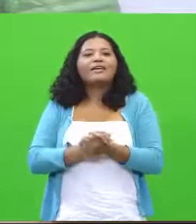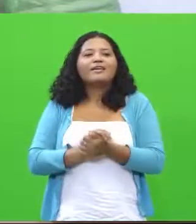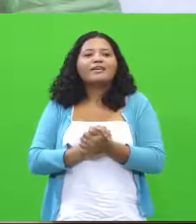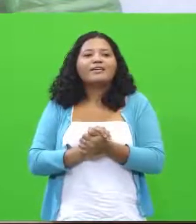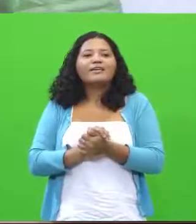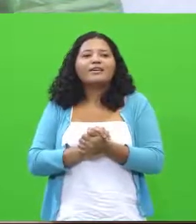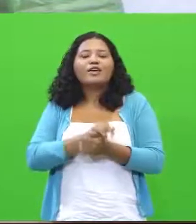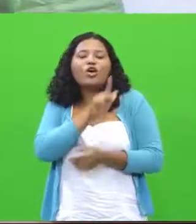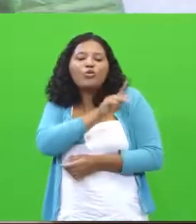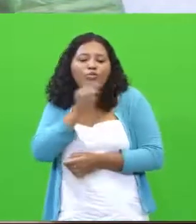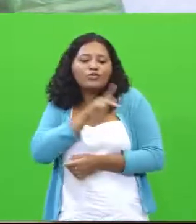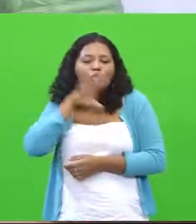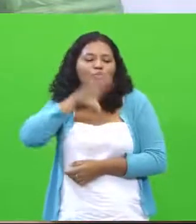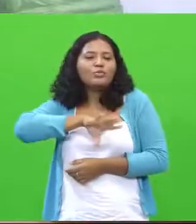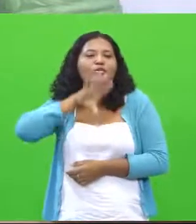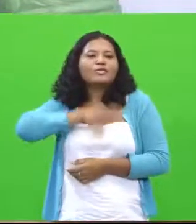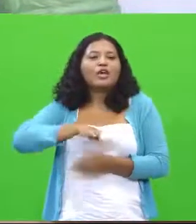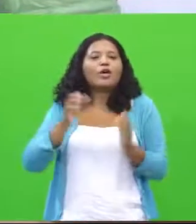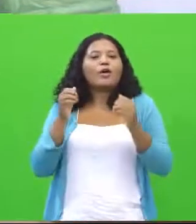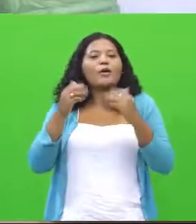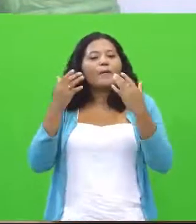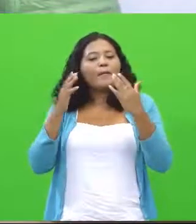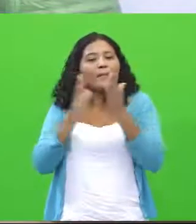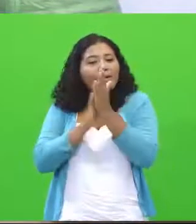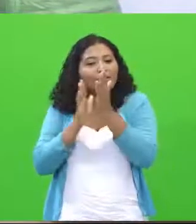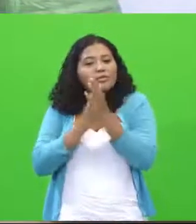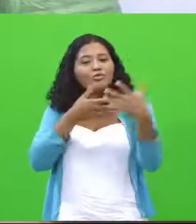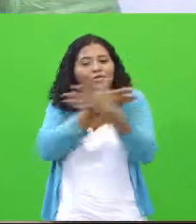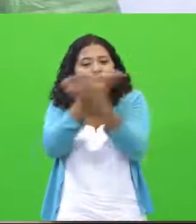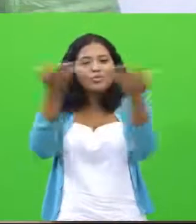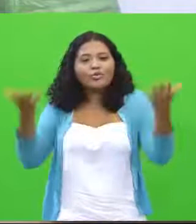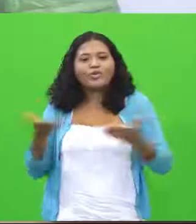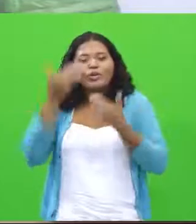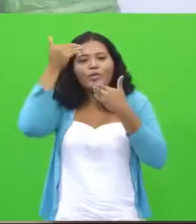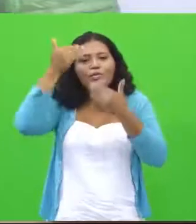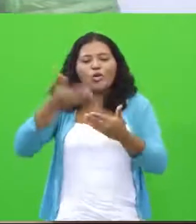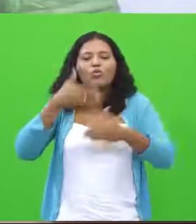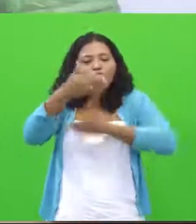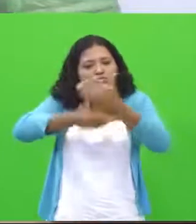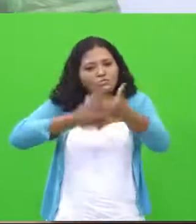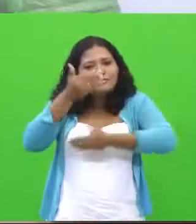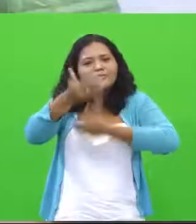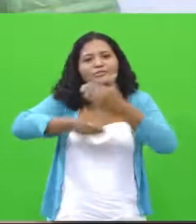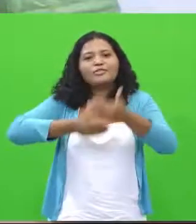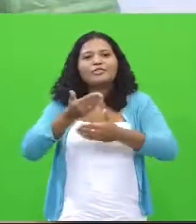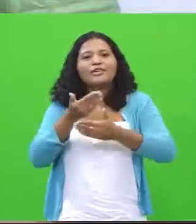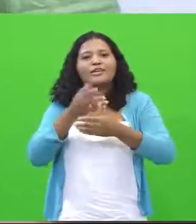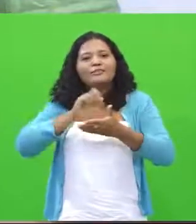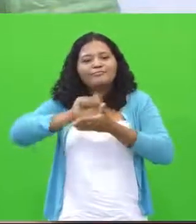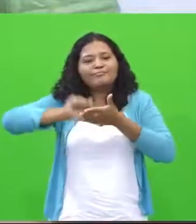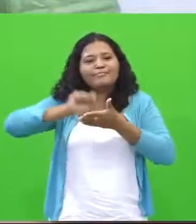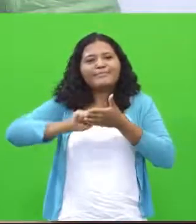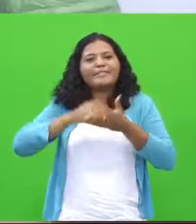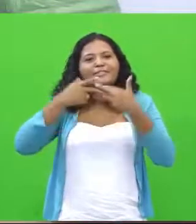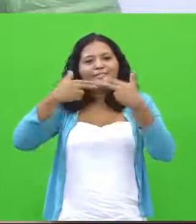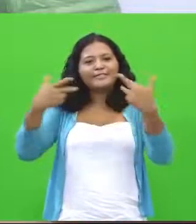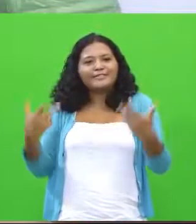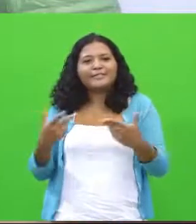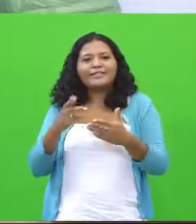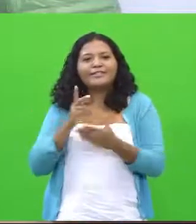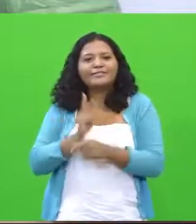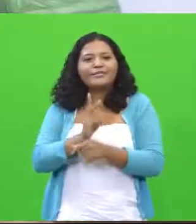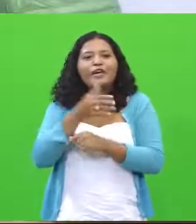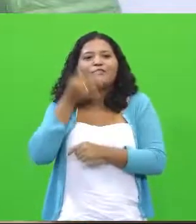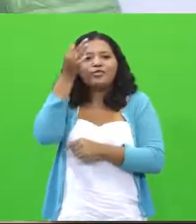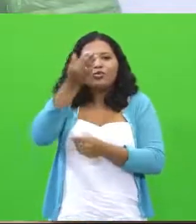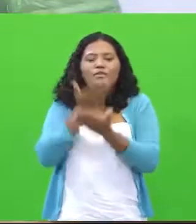Língua Portuguesa. Meus parabéns a todos vocês e muito obrigada. Continue fazendo a grande diferença. E até a próxima